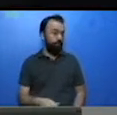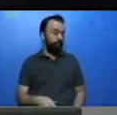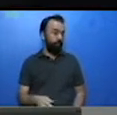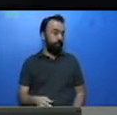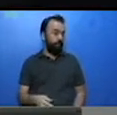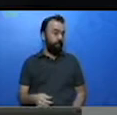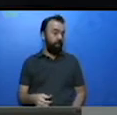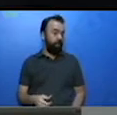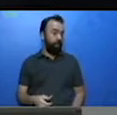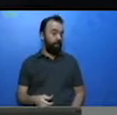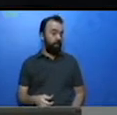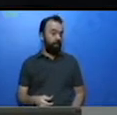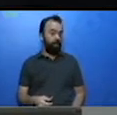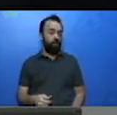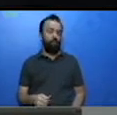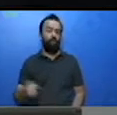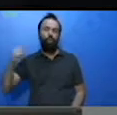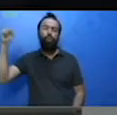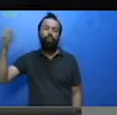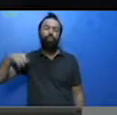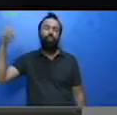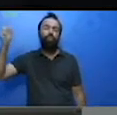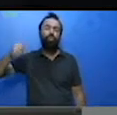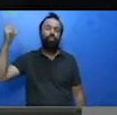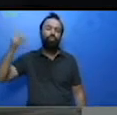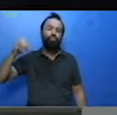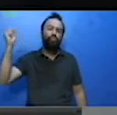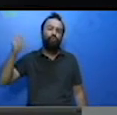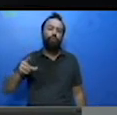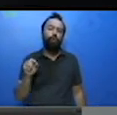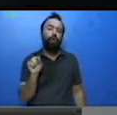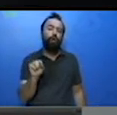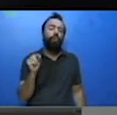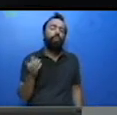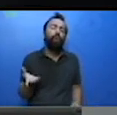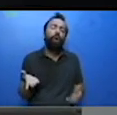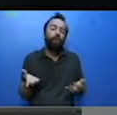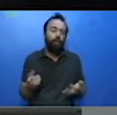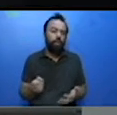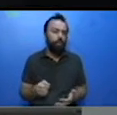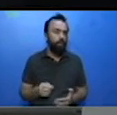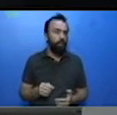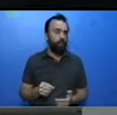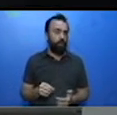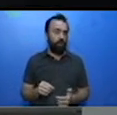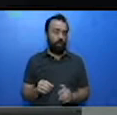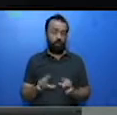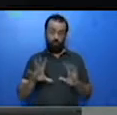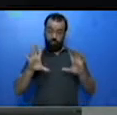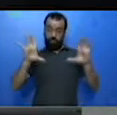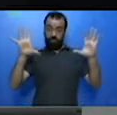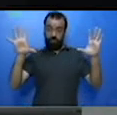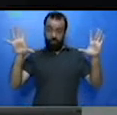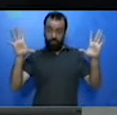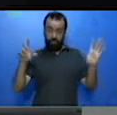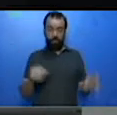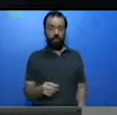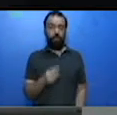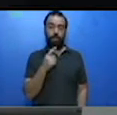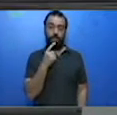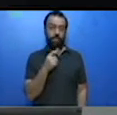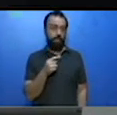E muita luz do sol, sol pleno. Qual é? É a que está mais clara, mais iluminada. Imagem